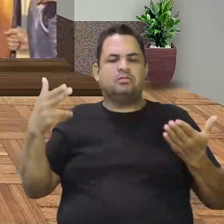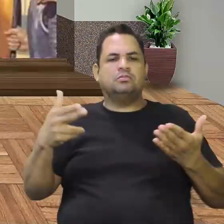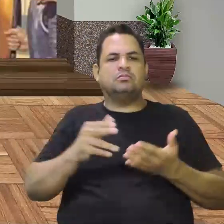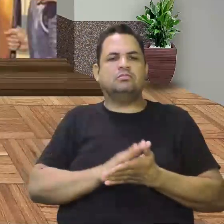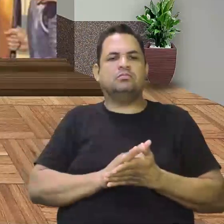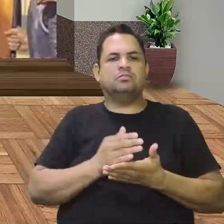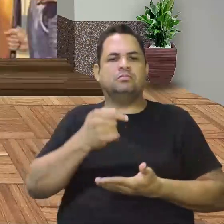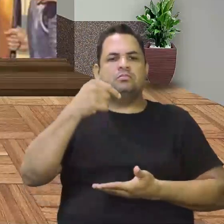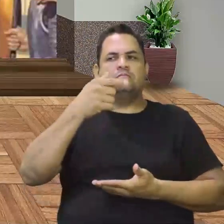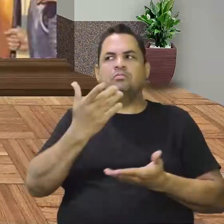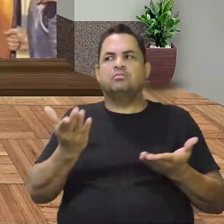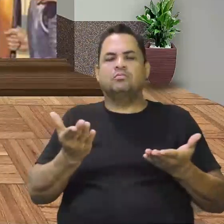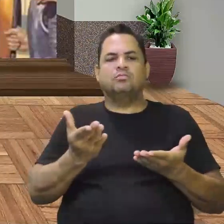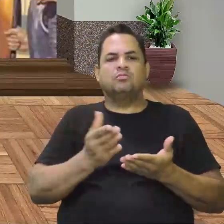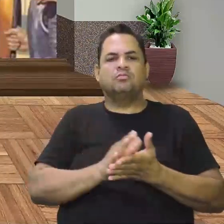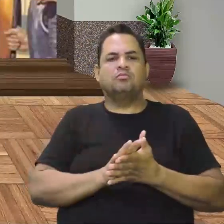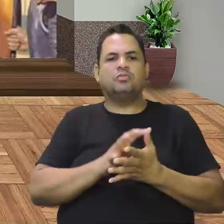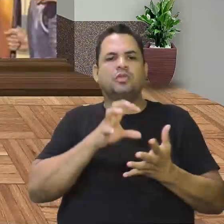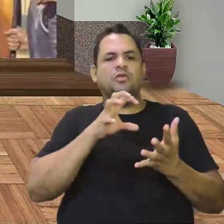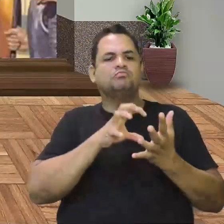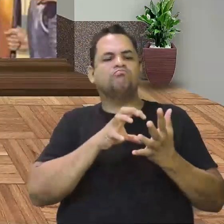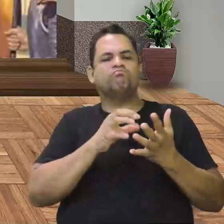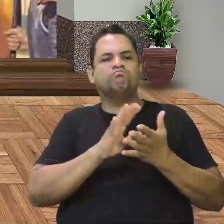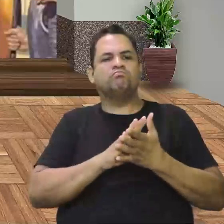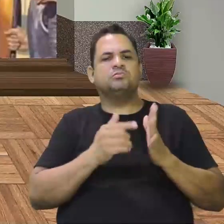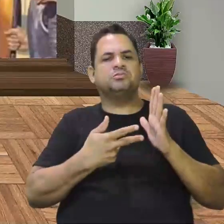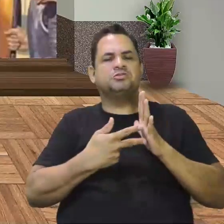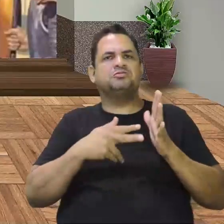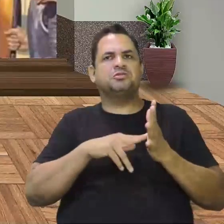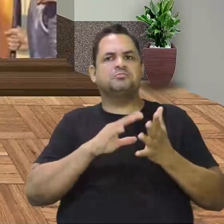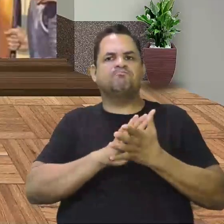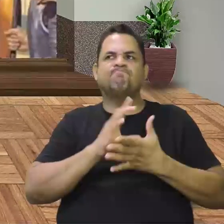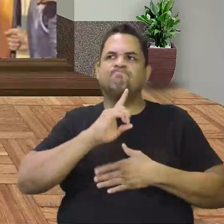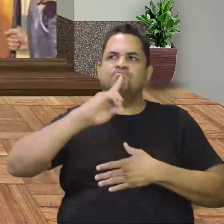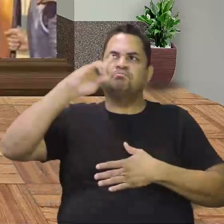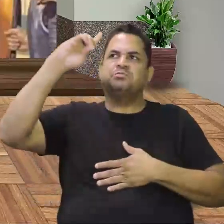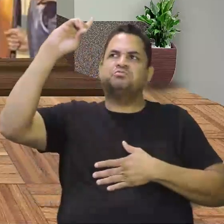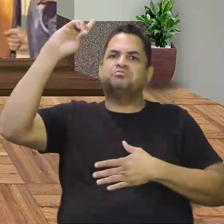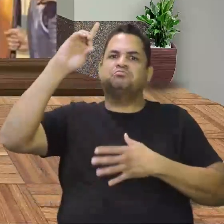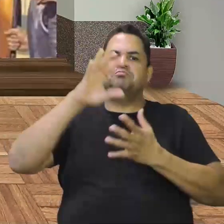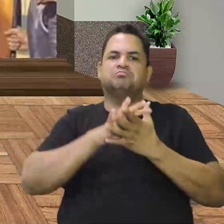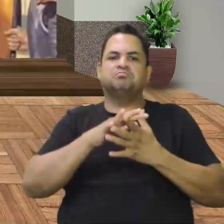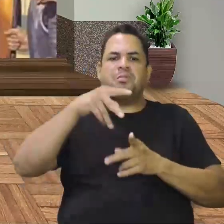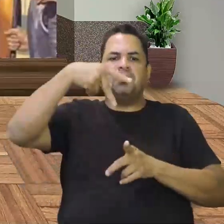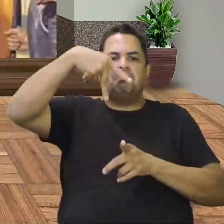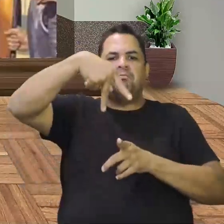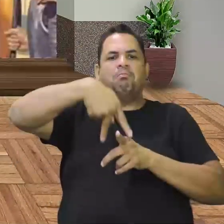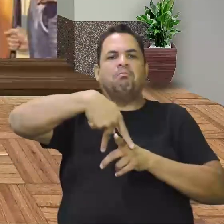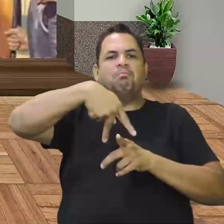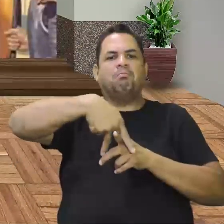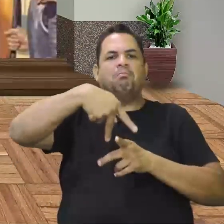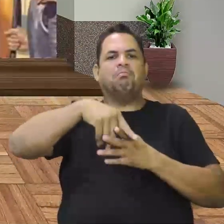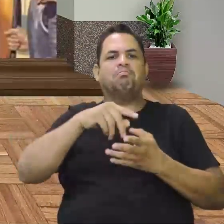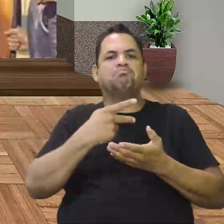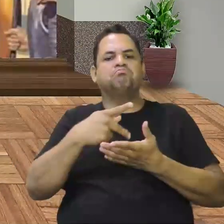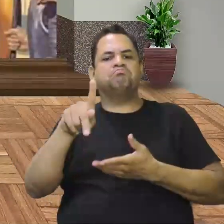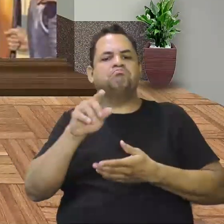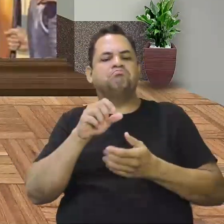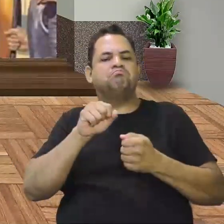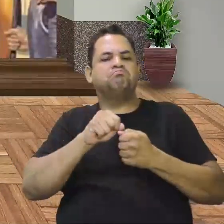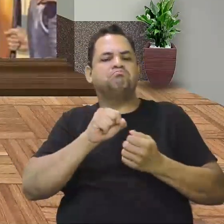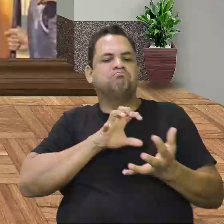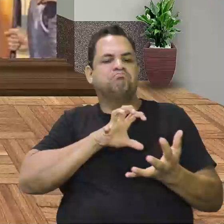Aquilo era a simbologia de quase um deus montado no animal para fazer essa conquista.